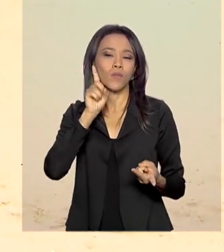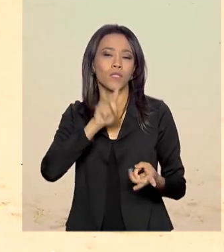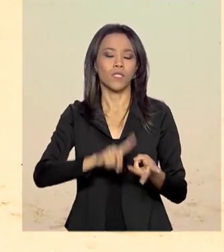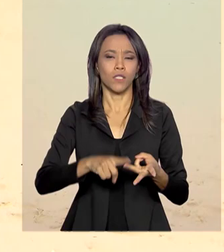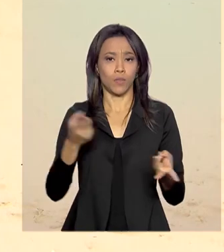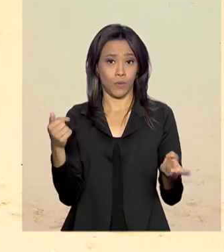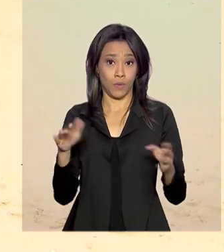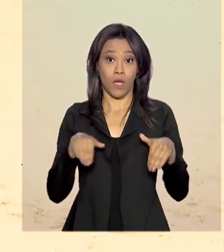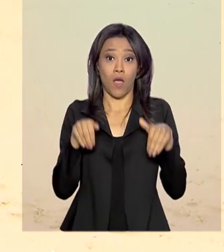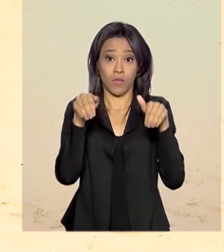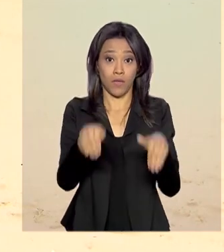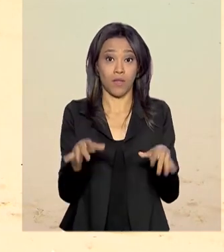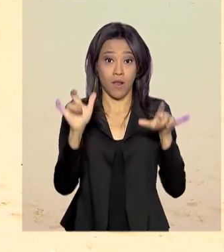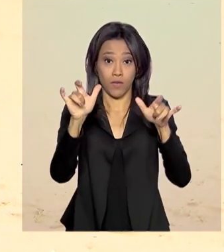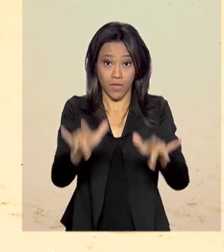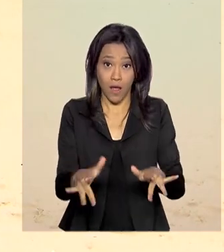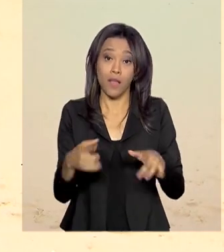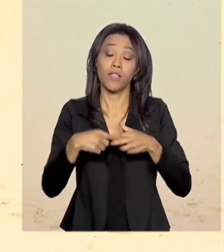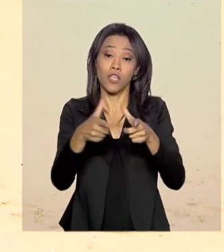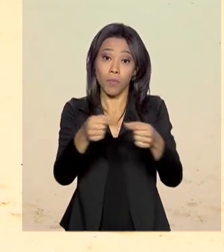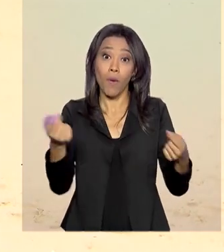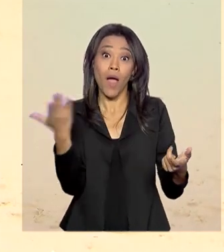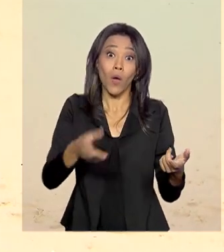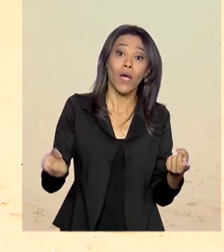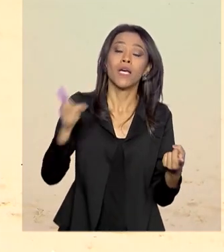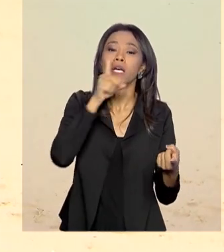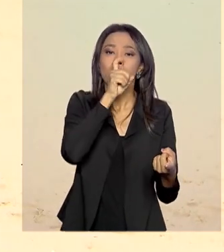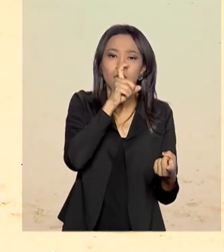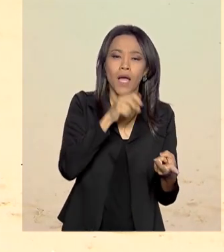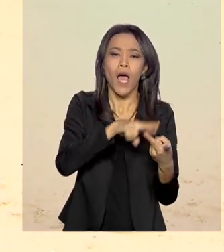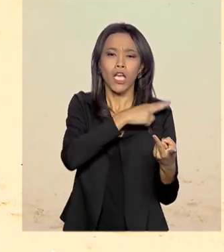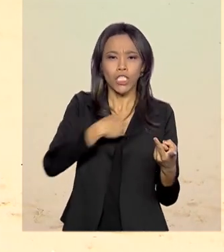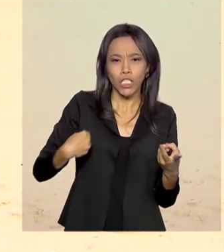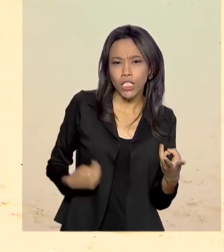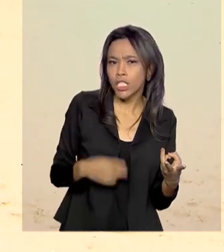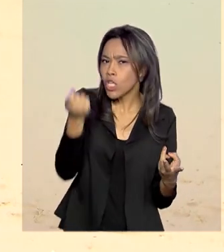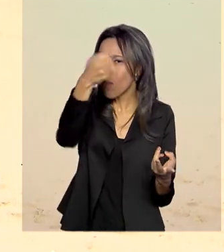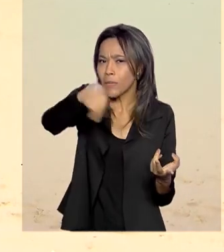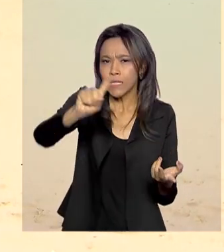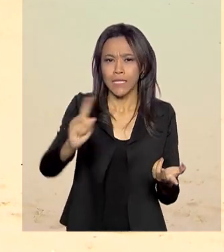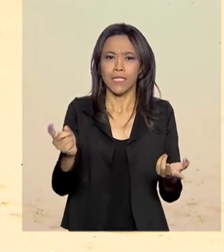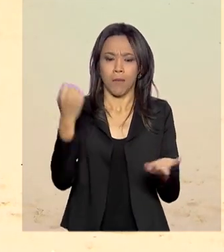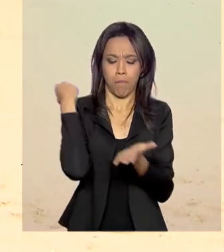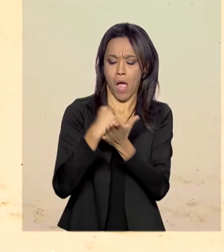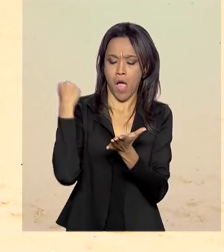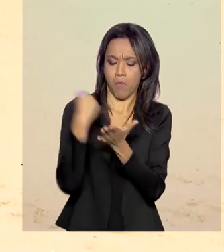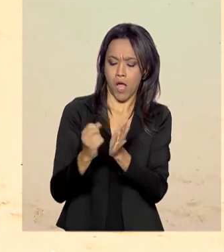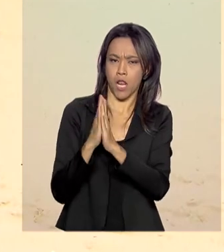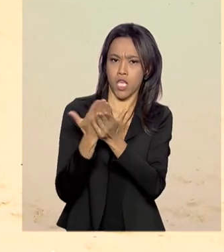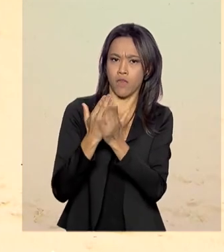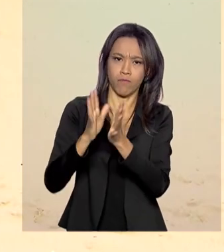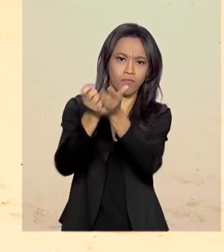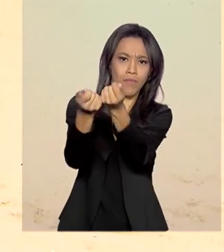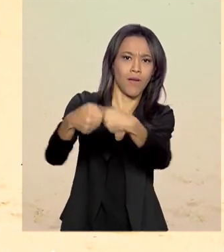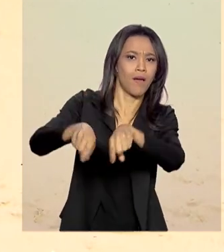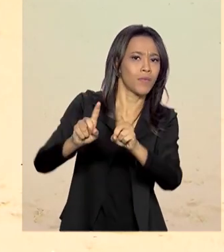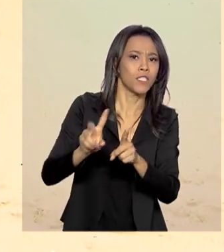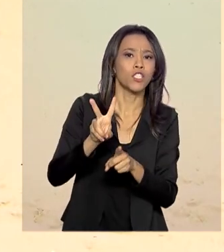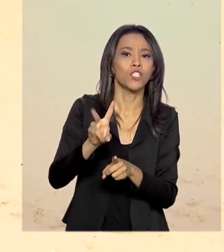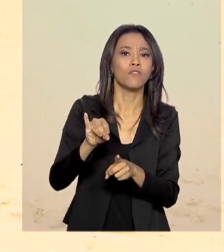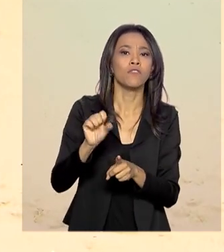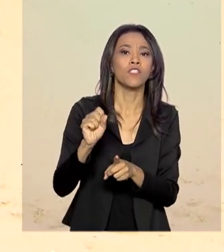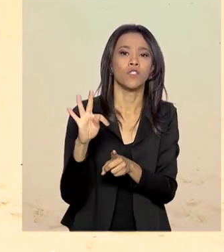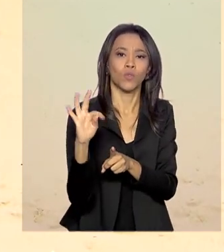Agora, viajantes de outros países como China e Catar também não vão precisar mais de vistos para visitar o Brasil. Estão isentos. Só para você ter uma ideia,